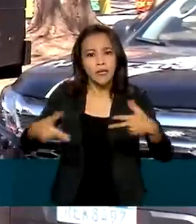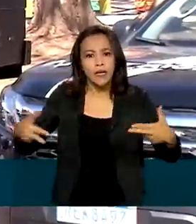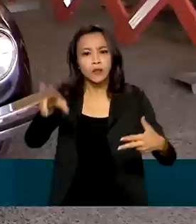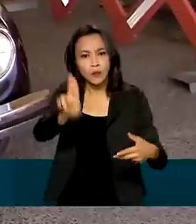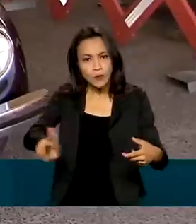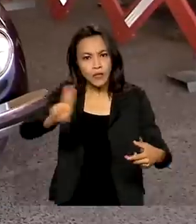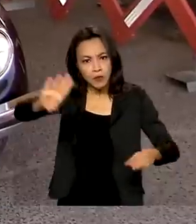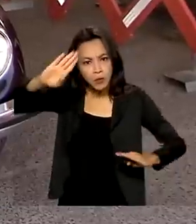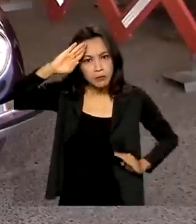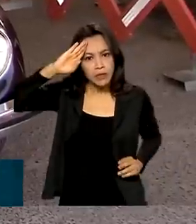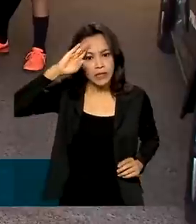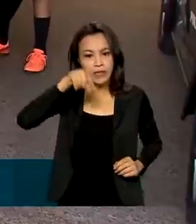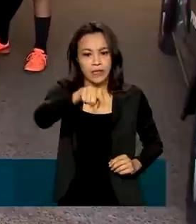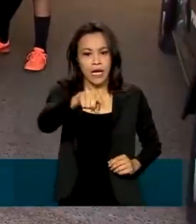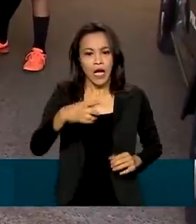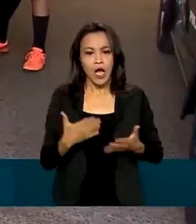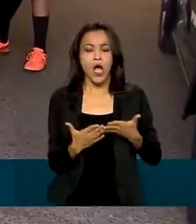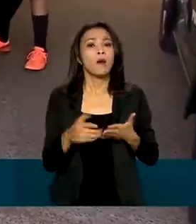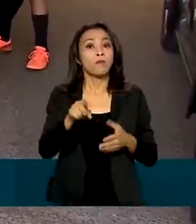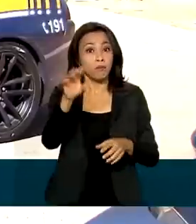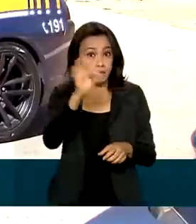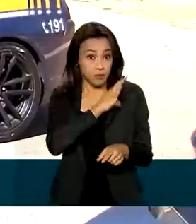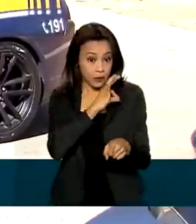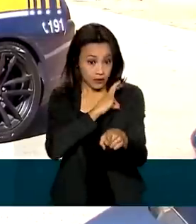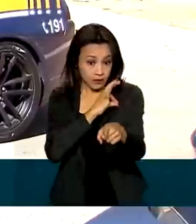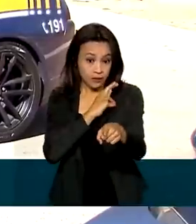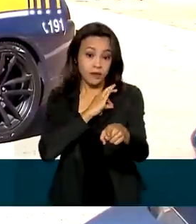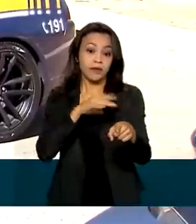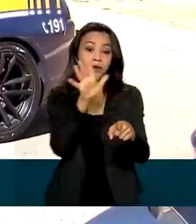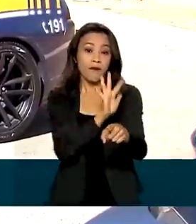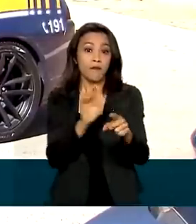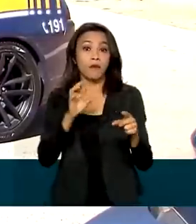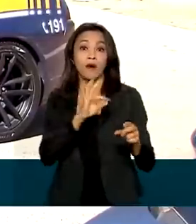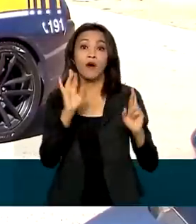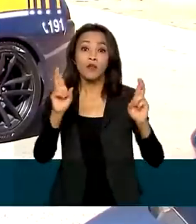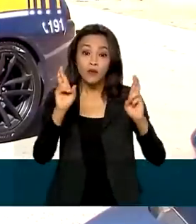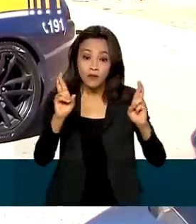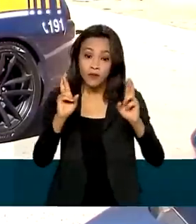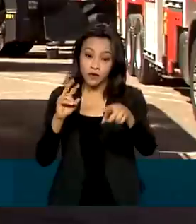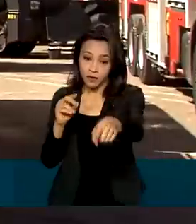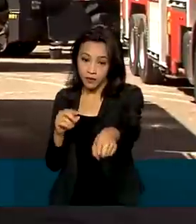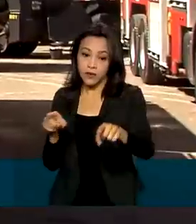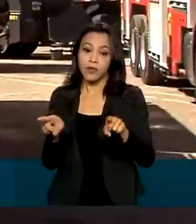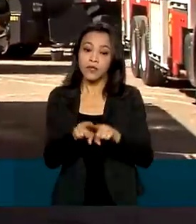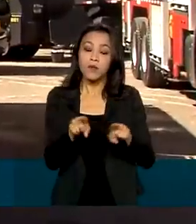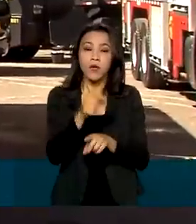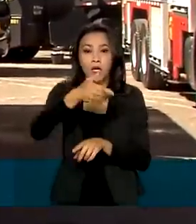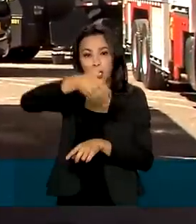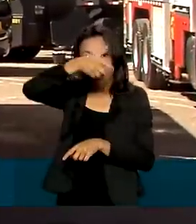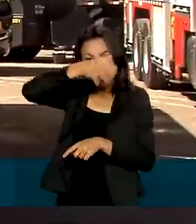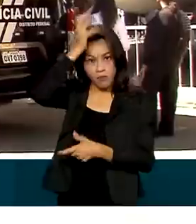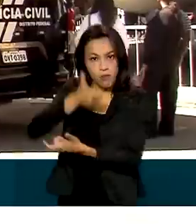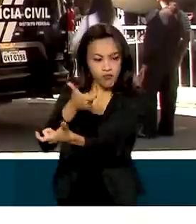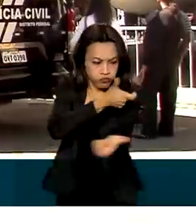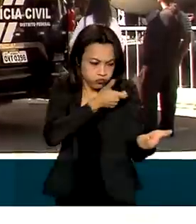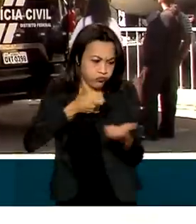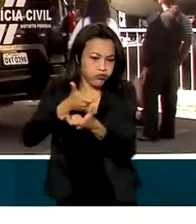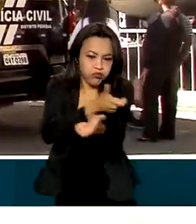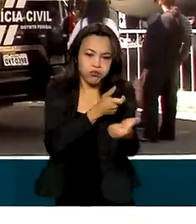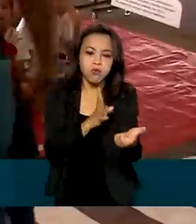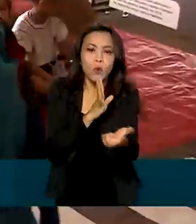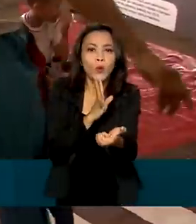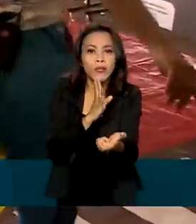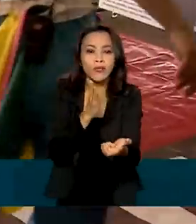Nacional, além de viaturas das Polícias Civil, Federal, Rodoviária Federal e do Corpo de Bombeiros. A